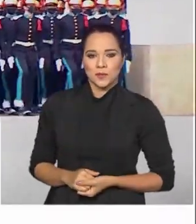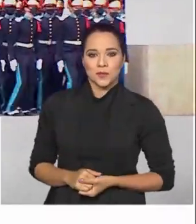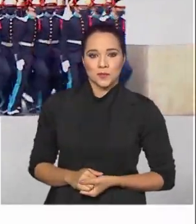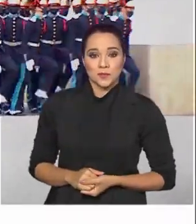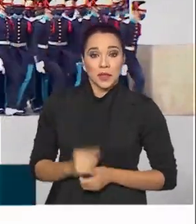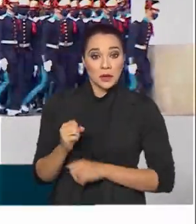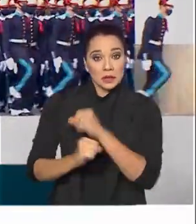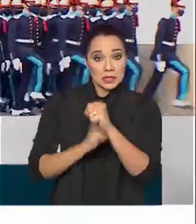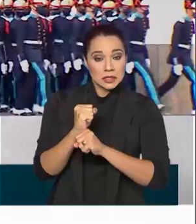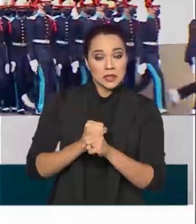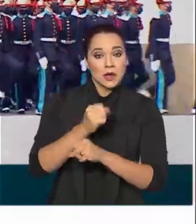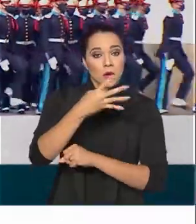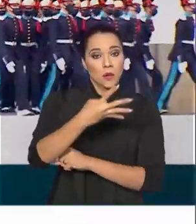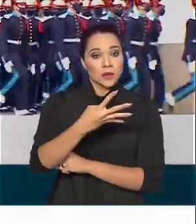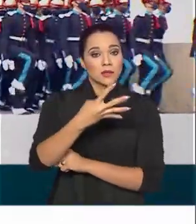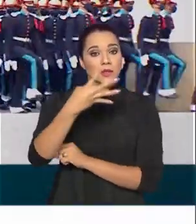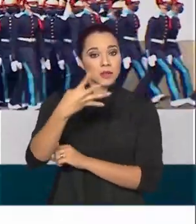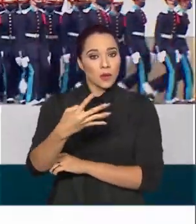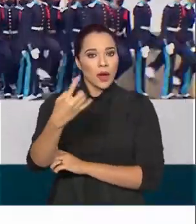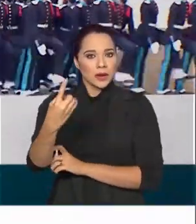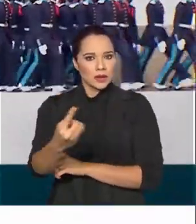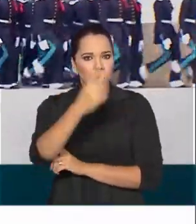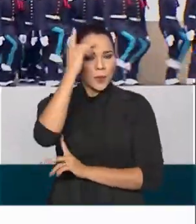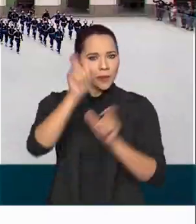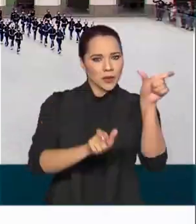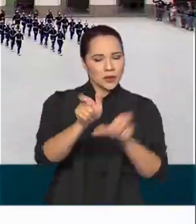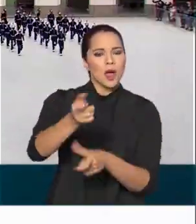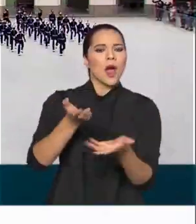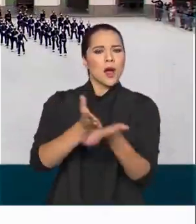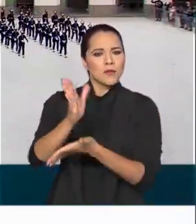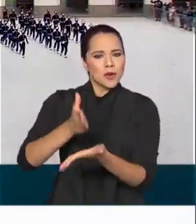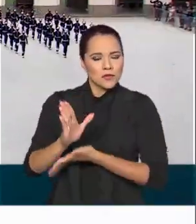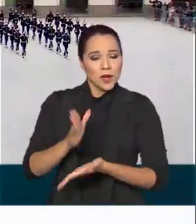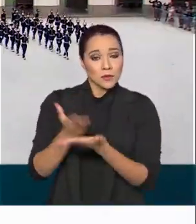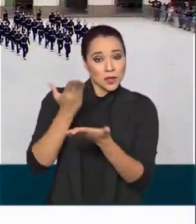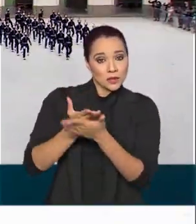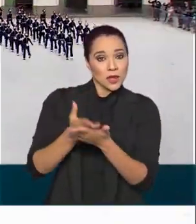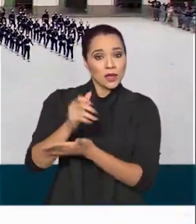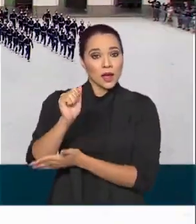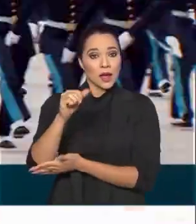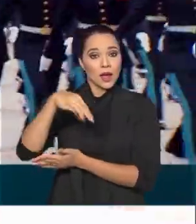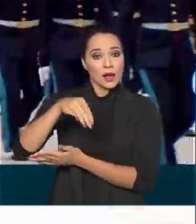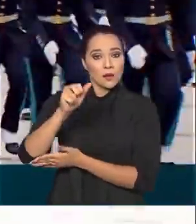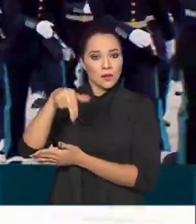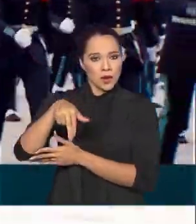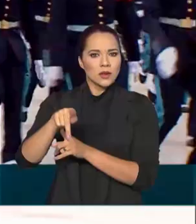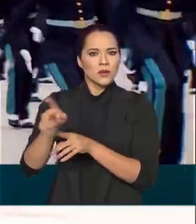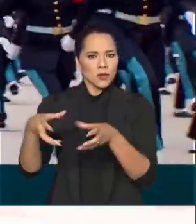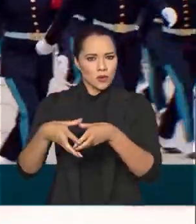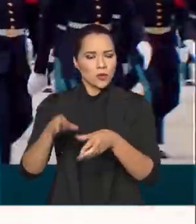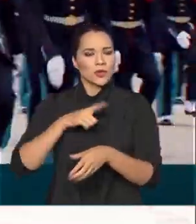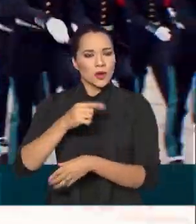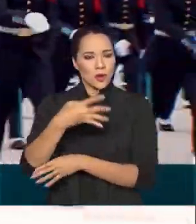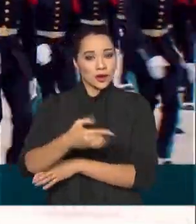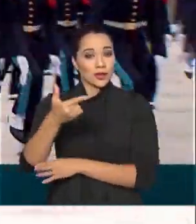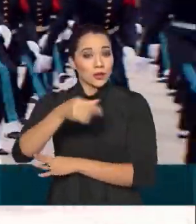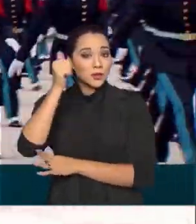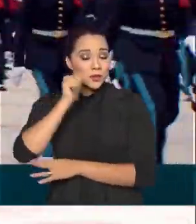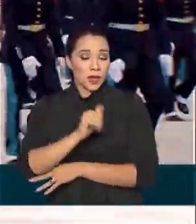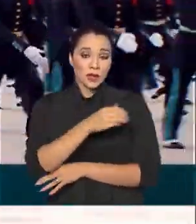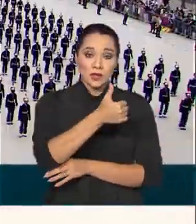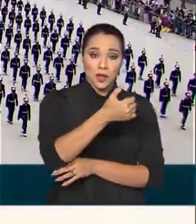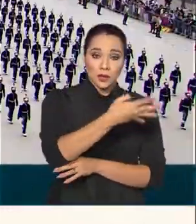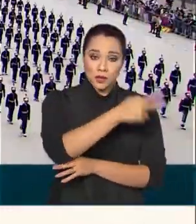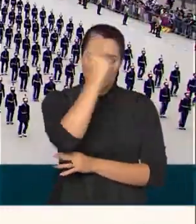Nesse ano, 441 cadetes foram aprovados para estudar na AMAN. No grupo, estão 42 mulheres e 14